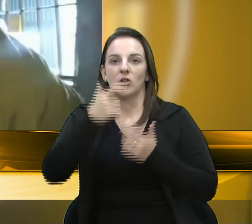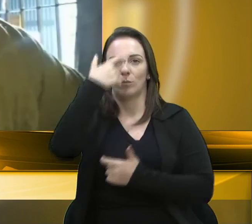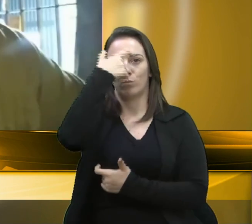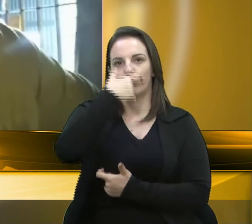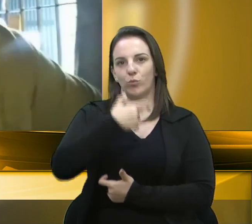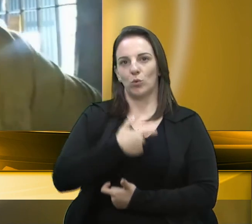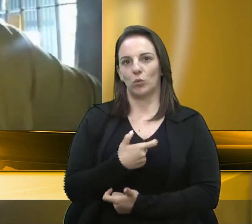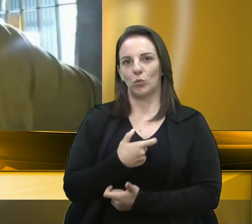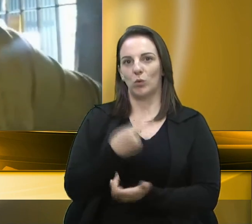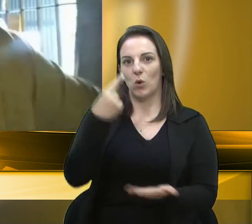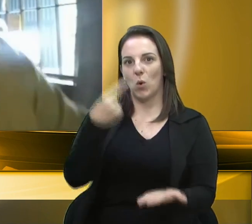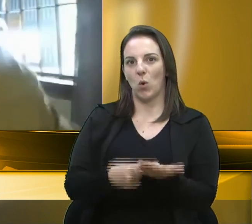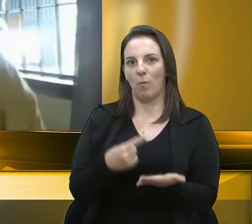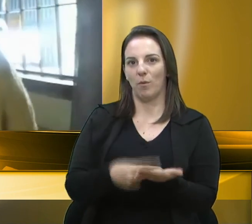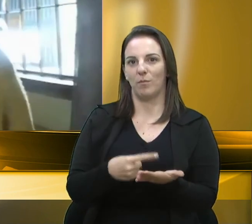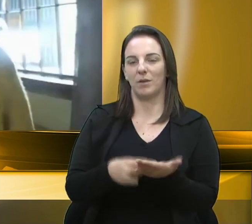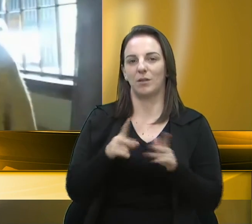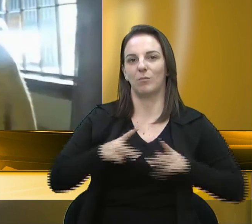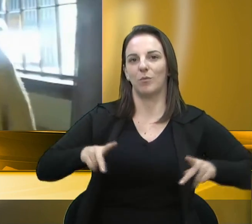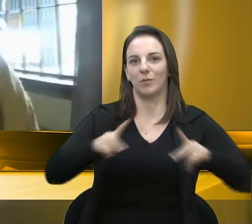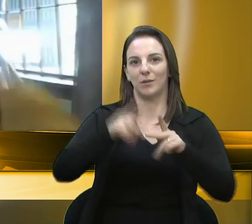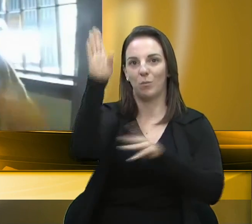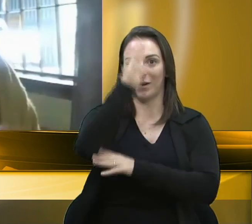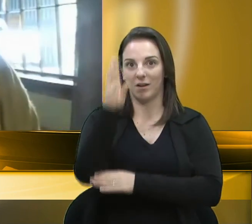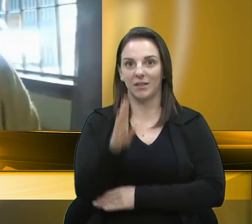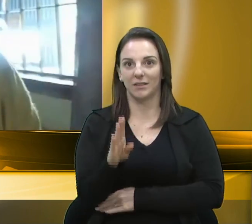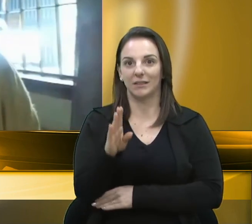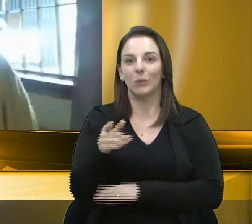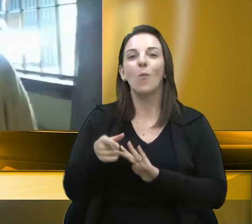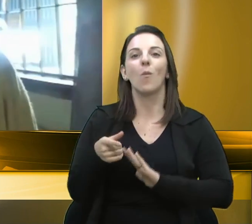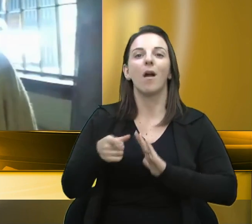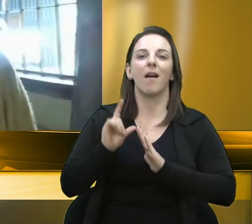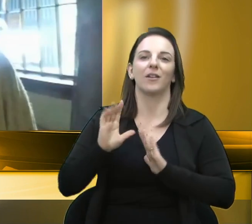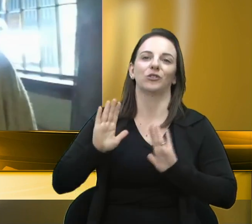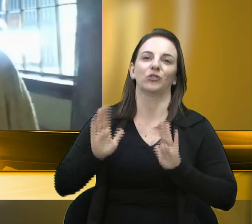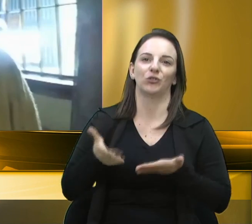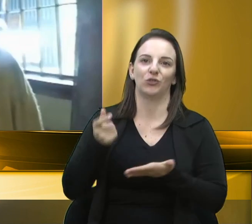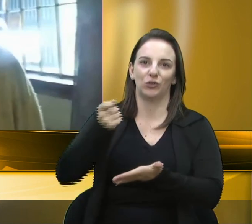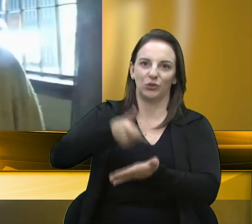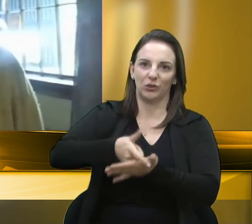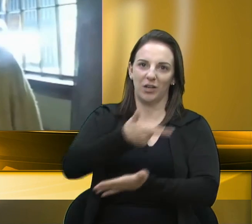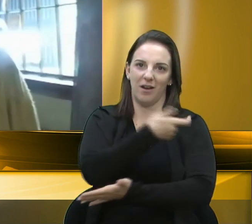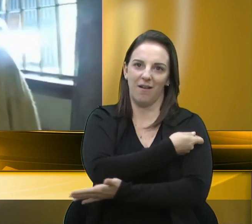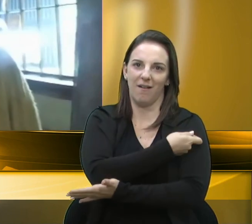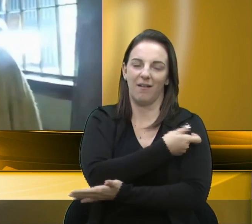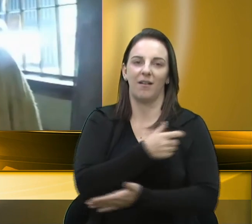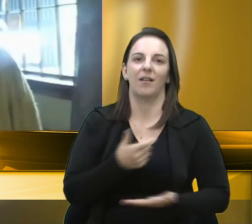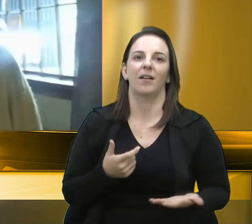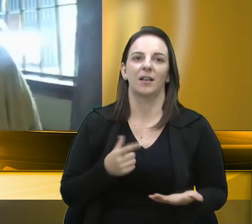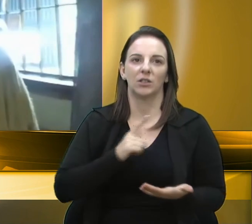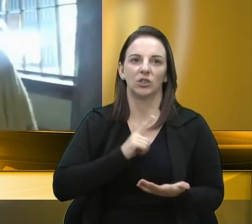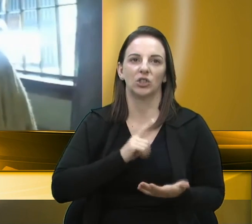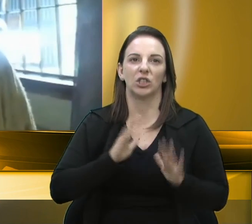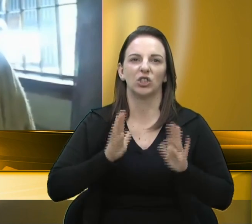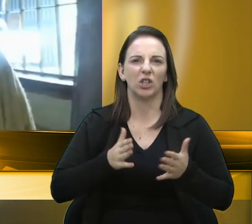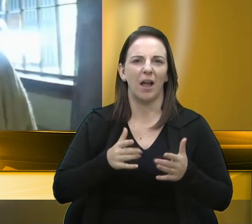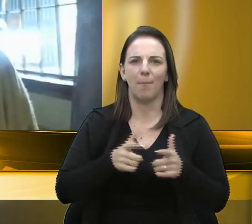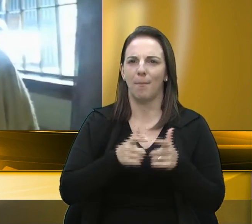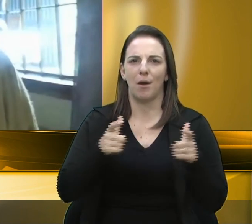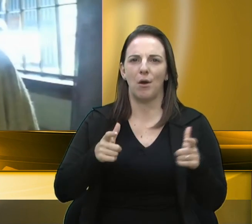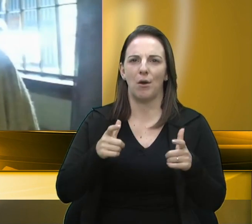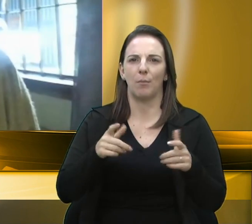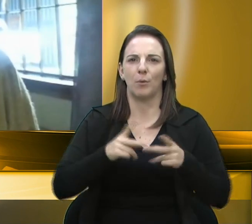comprometida com a população brasileira, teria comprado antes essas vacinas e nós já teríamos uma grande parte da população vacinada.